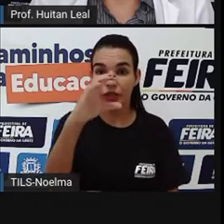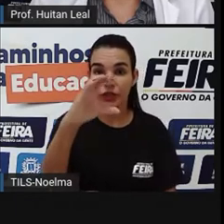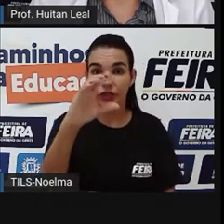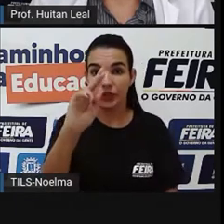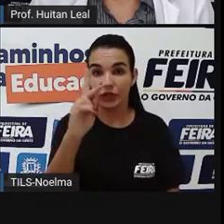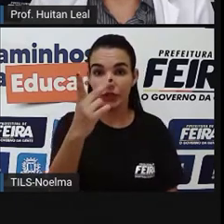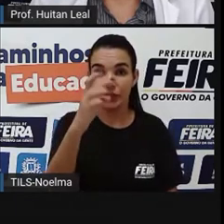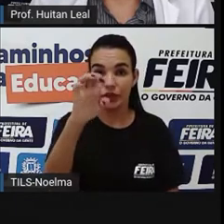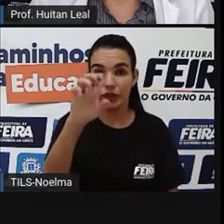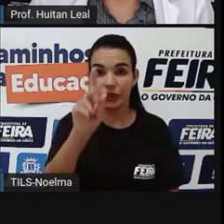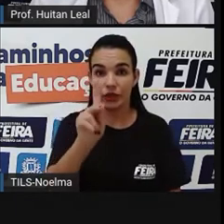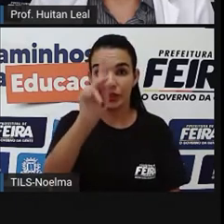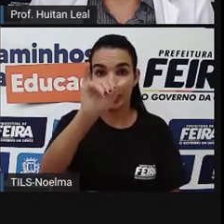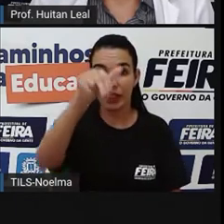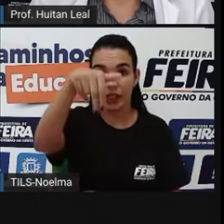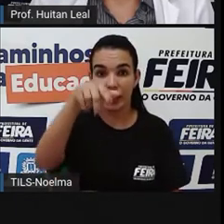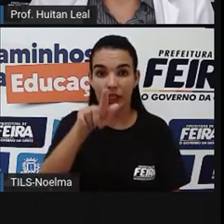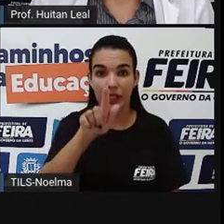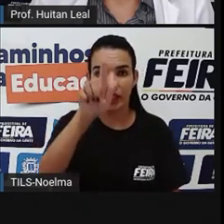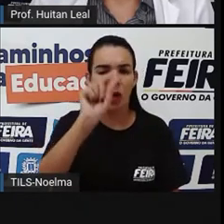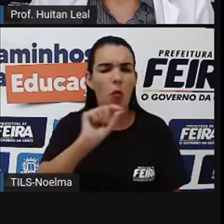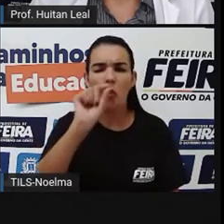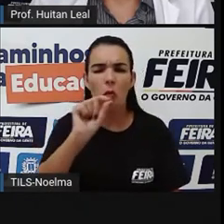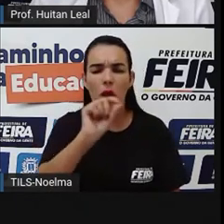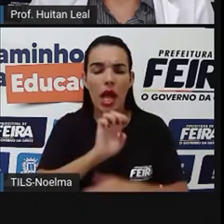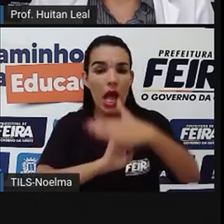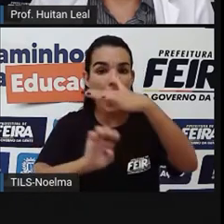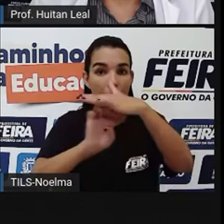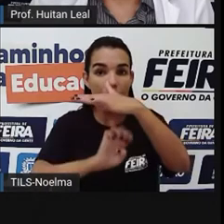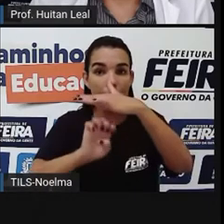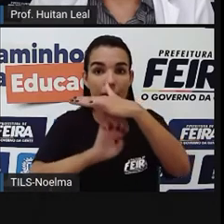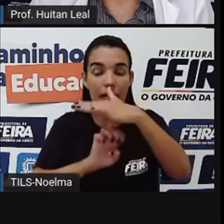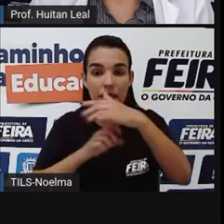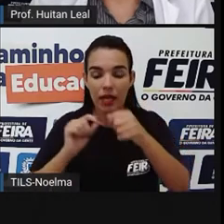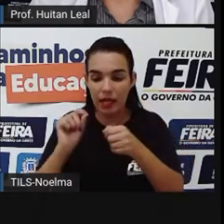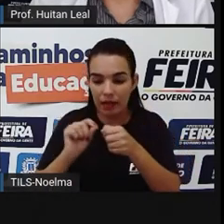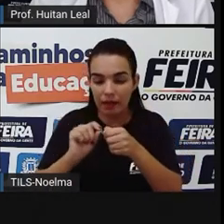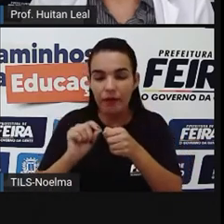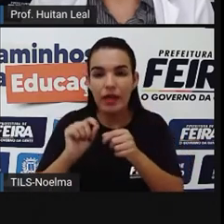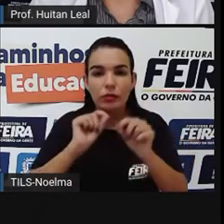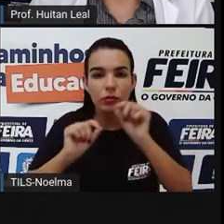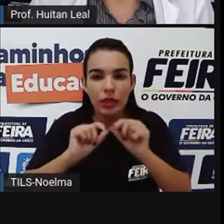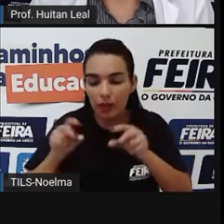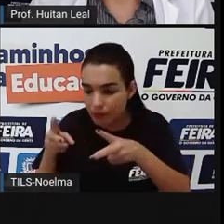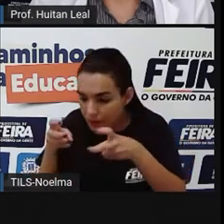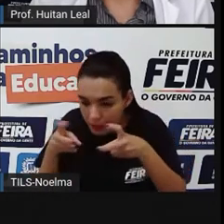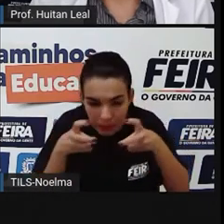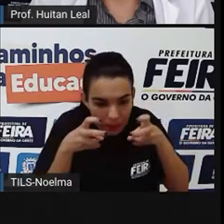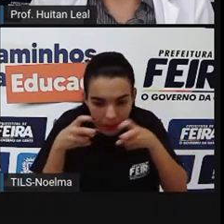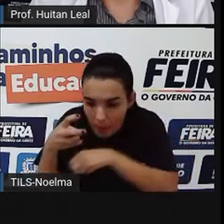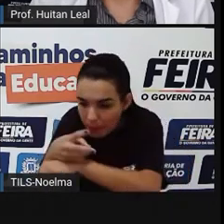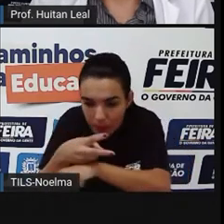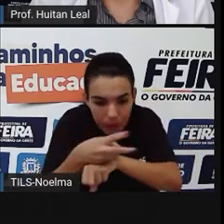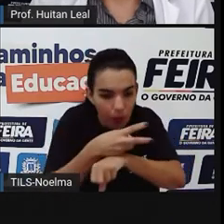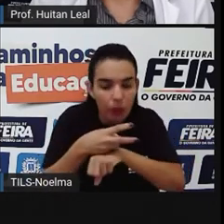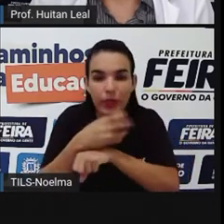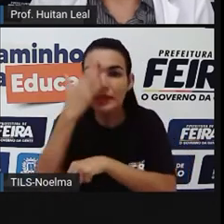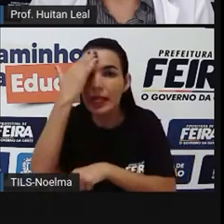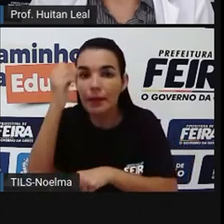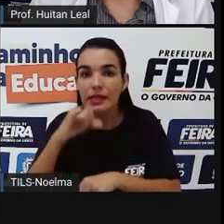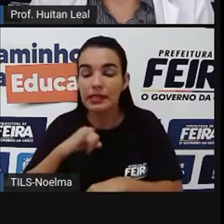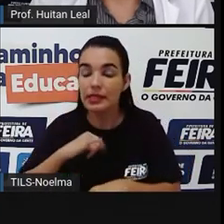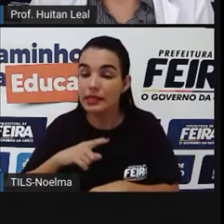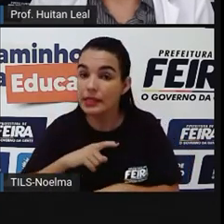em verificar se as notícias disseminadas são verdadeiras ou não. Alguns grandes portais de notícias